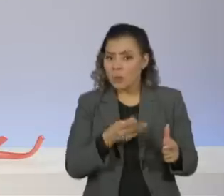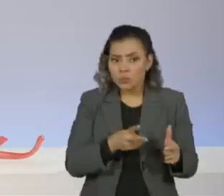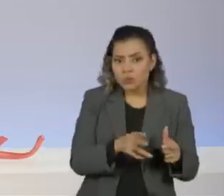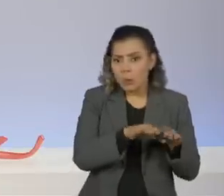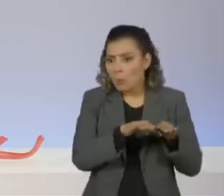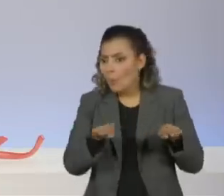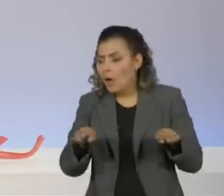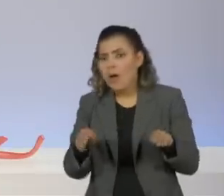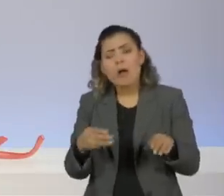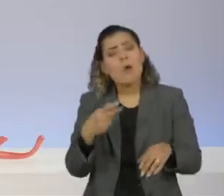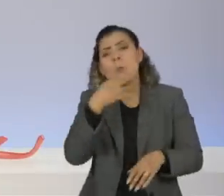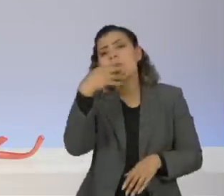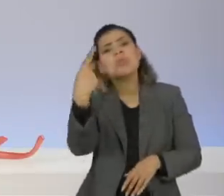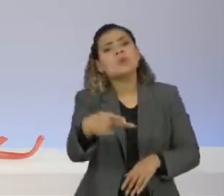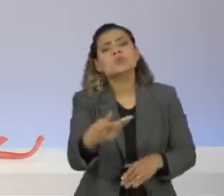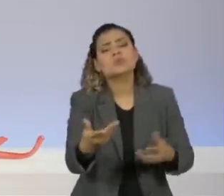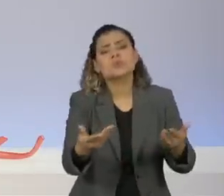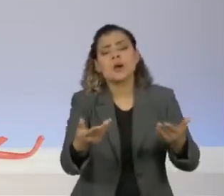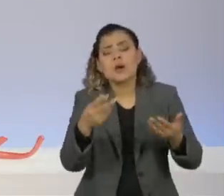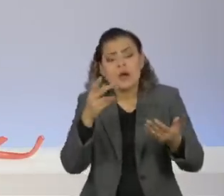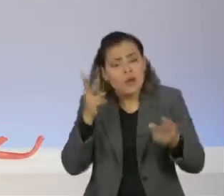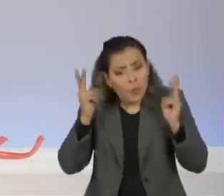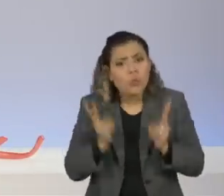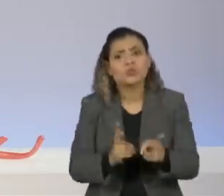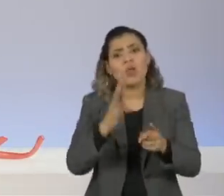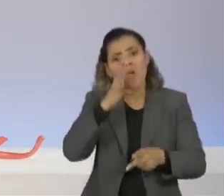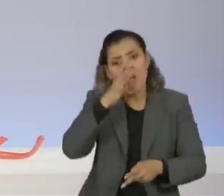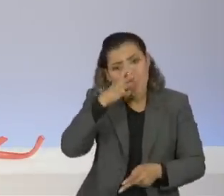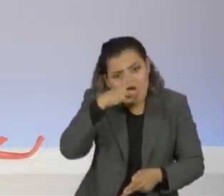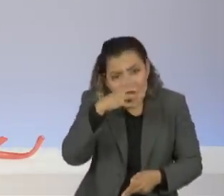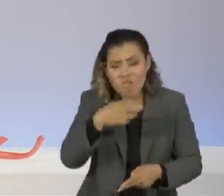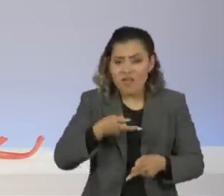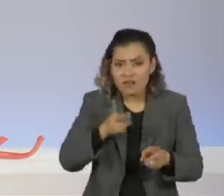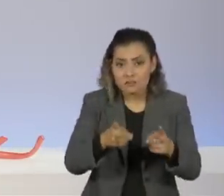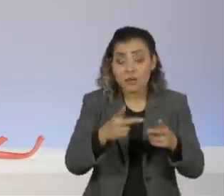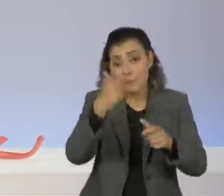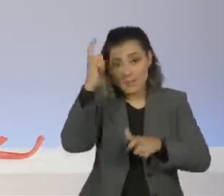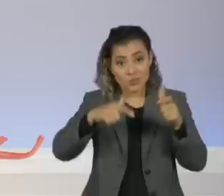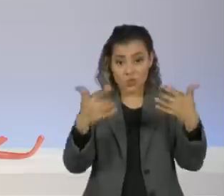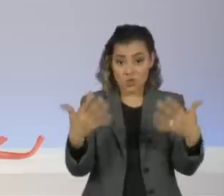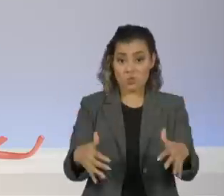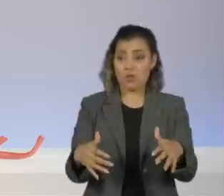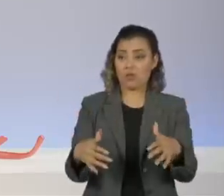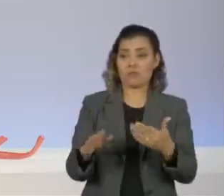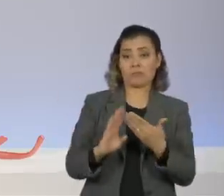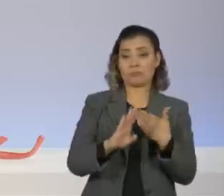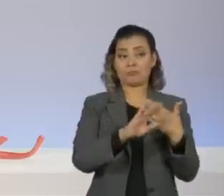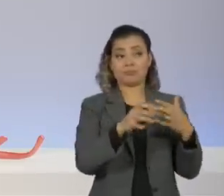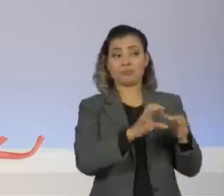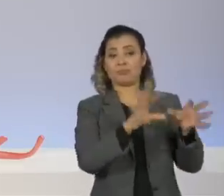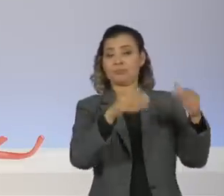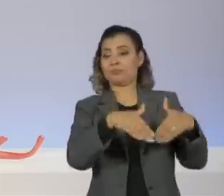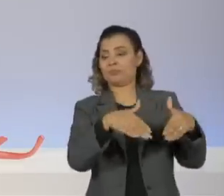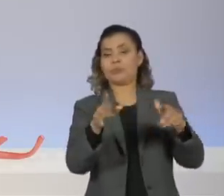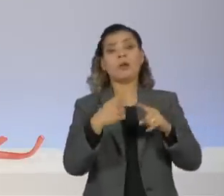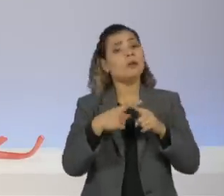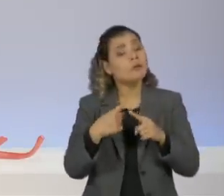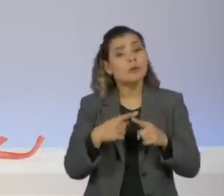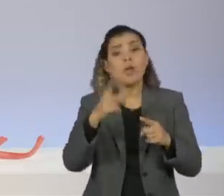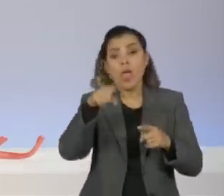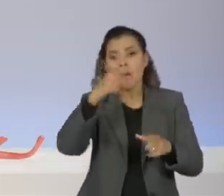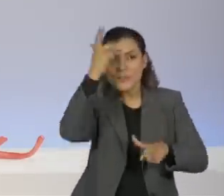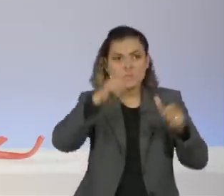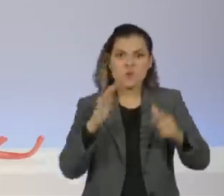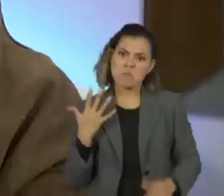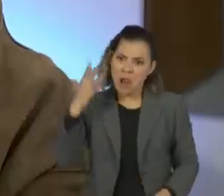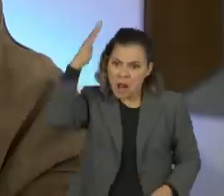você atribui essa insistência? Quer dizer, é porque ninguém quer dar o braço a torcer e abrir mão, porque são pessoas histéricas